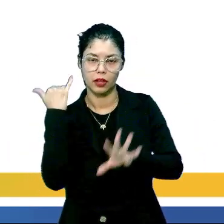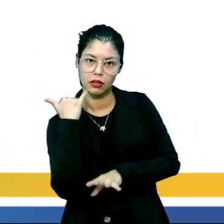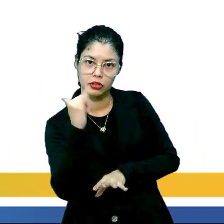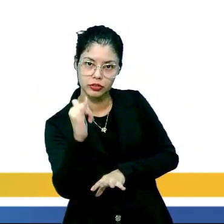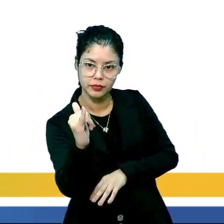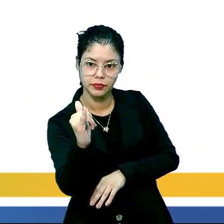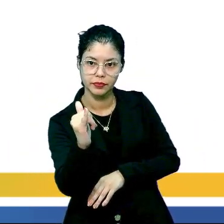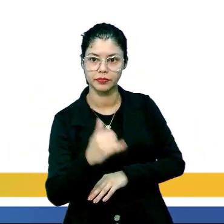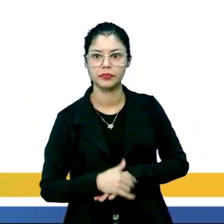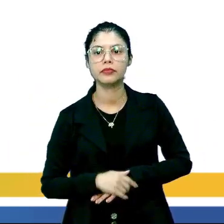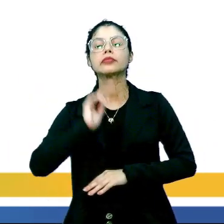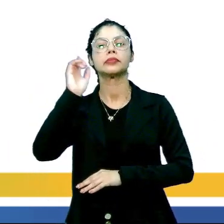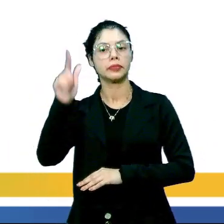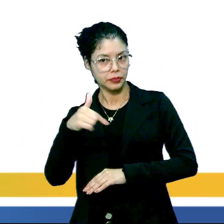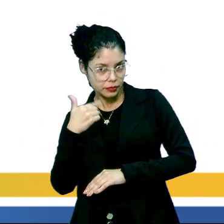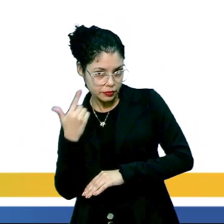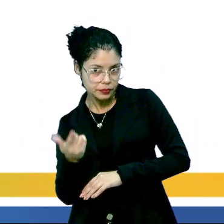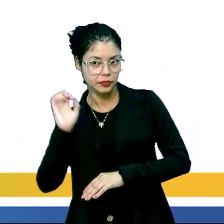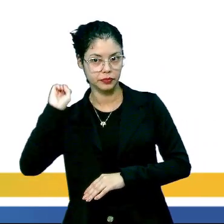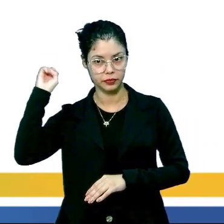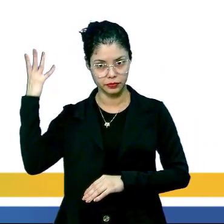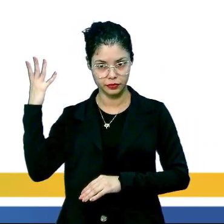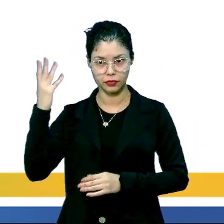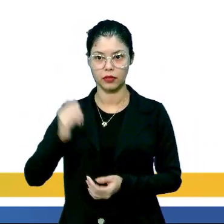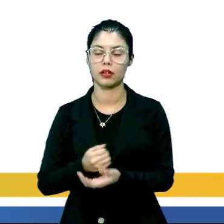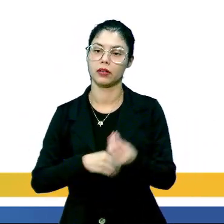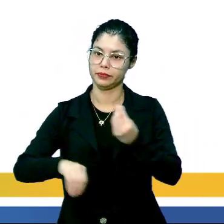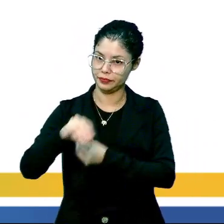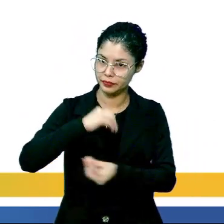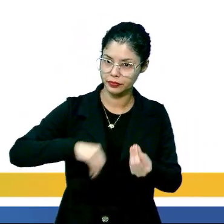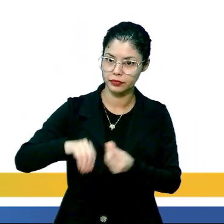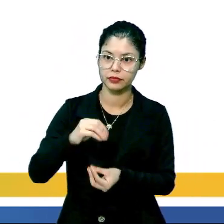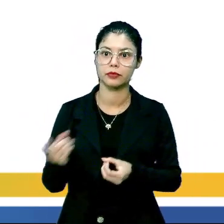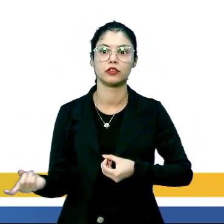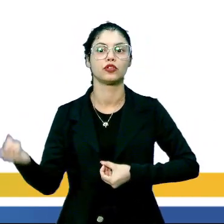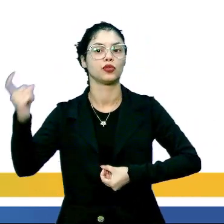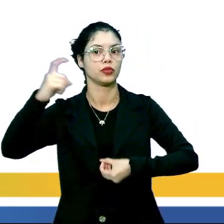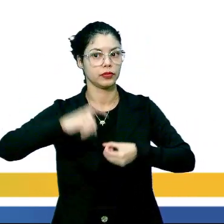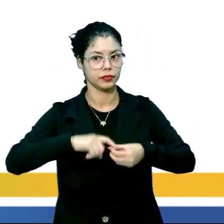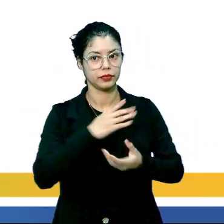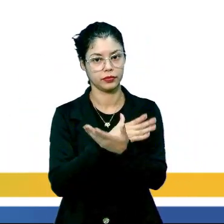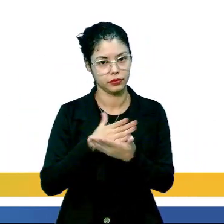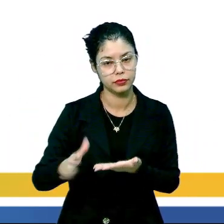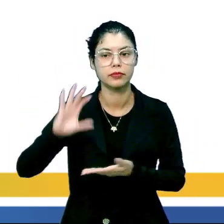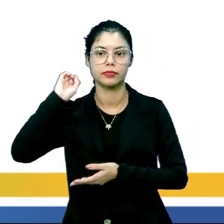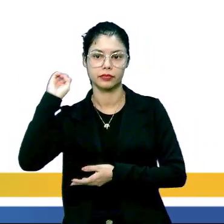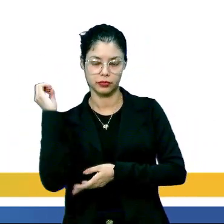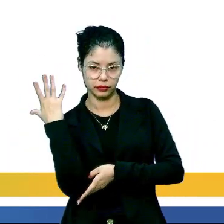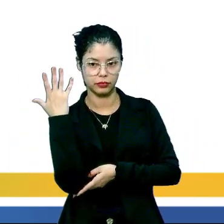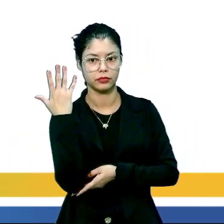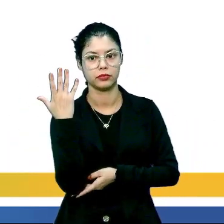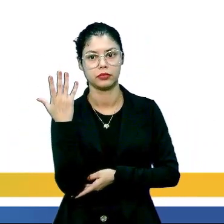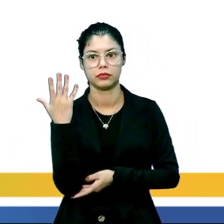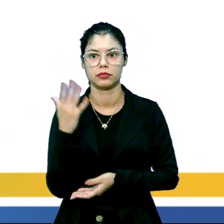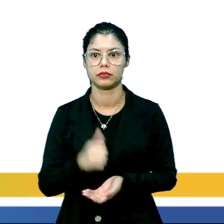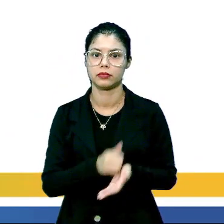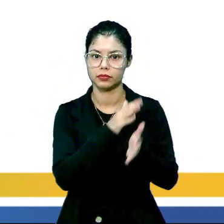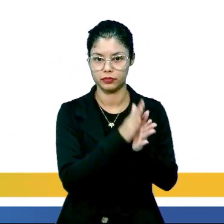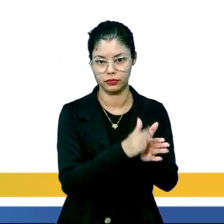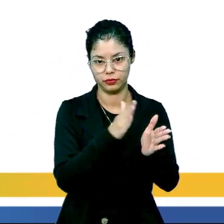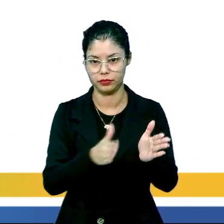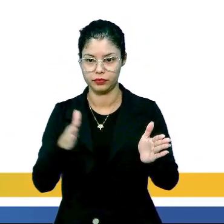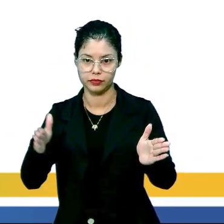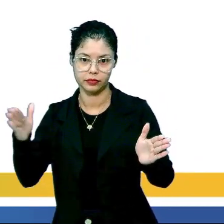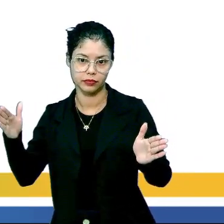Depois que isso acontecer, essa reação, ela retorna e começa a acontecer de maneira em cadeia.